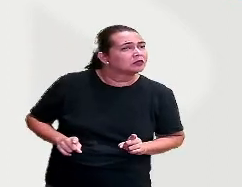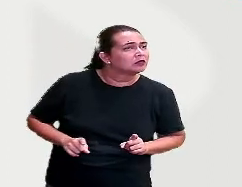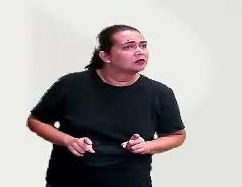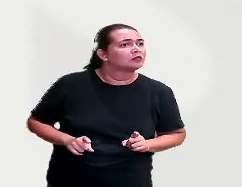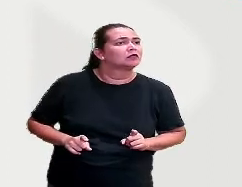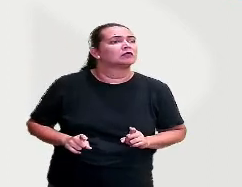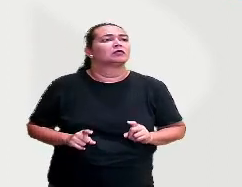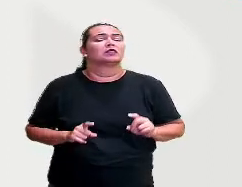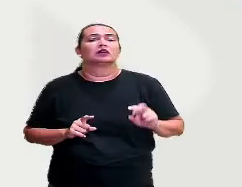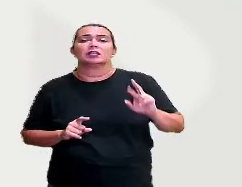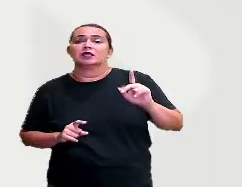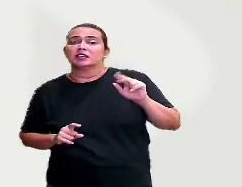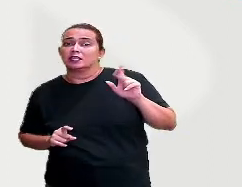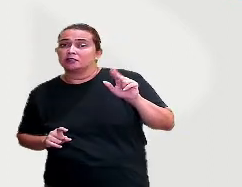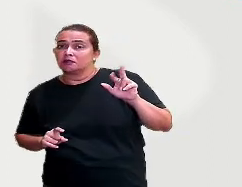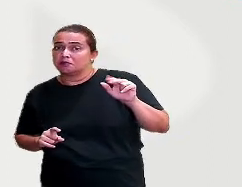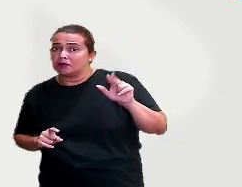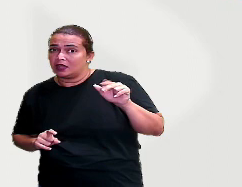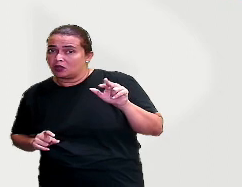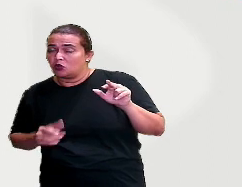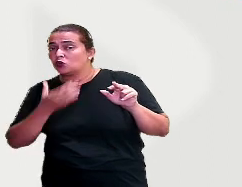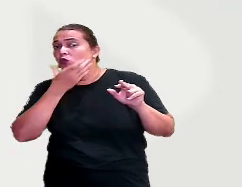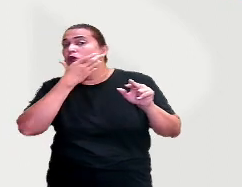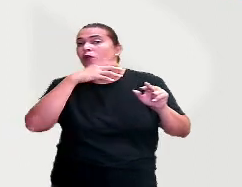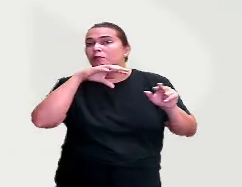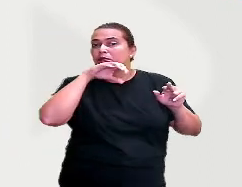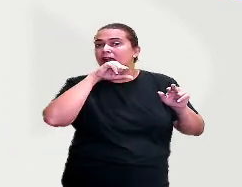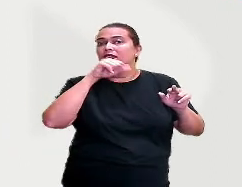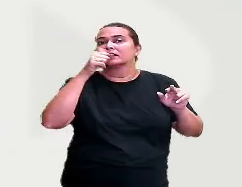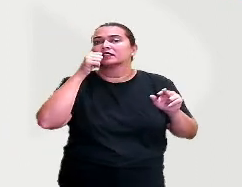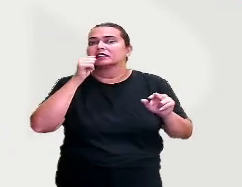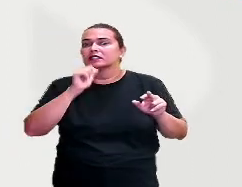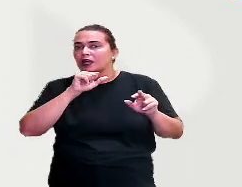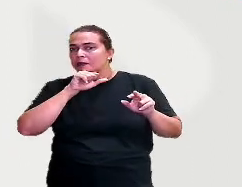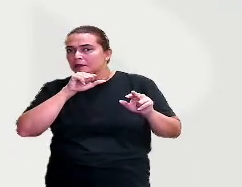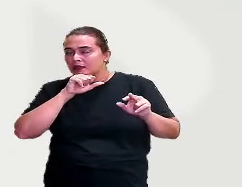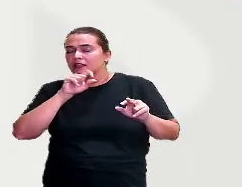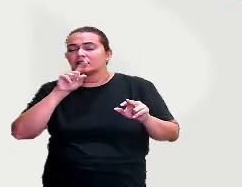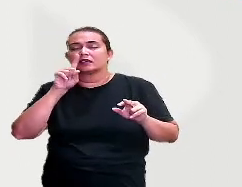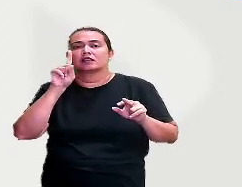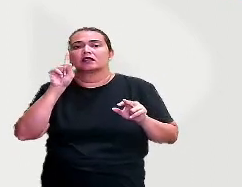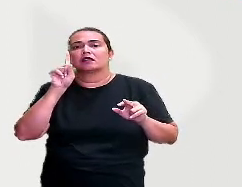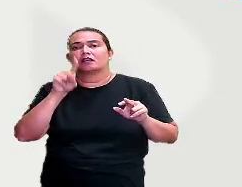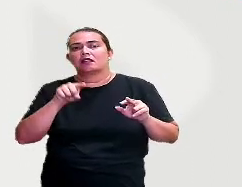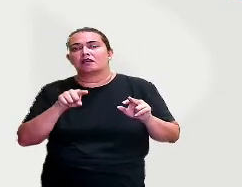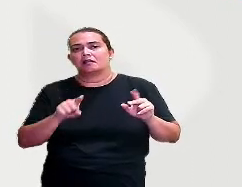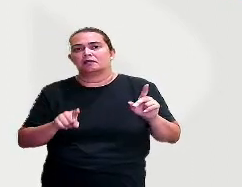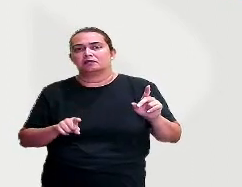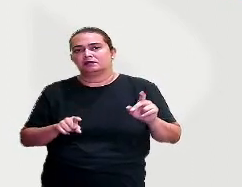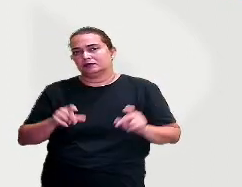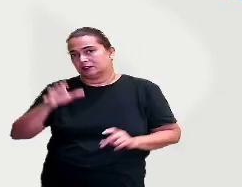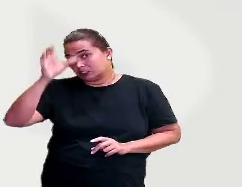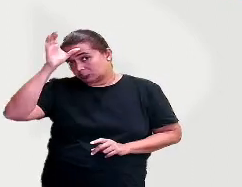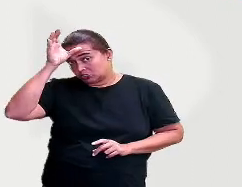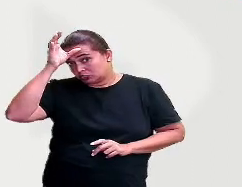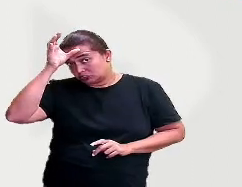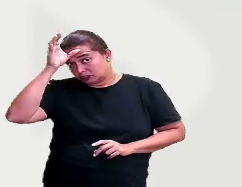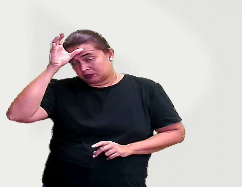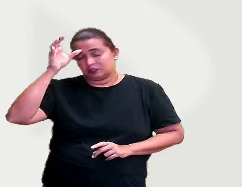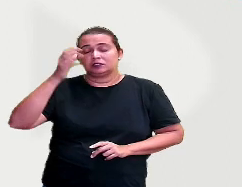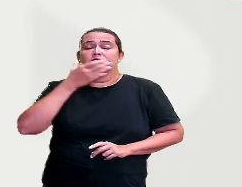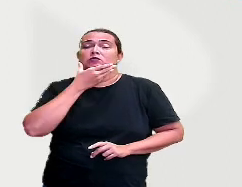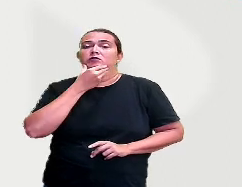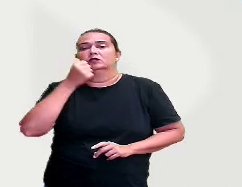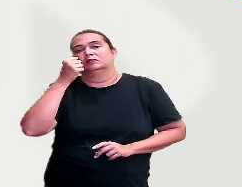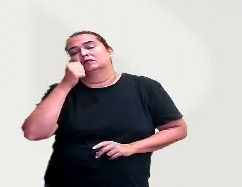Se eles são irmãos dos meus pais, né? Do meu pai ou da minha mãe, eles são os nossos tios,